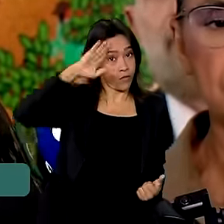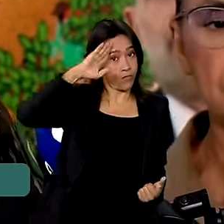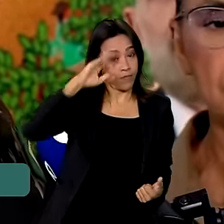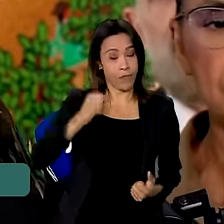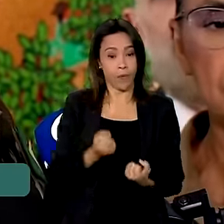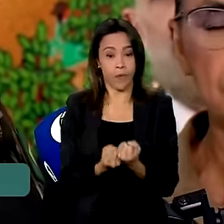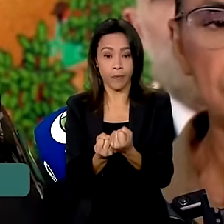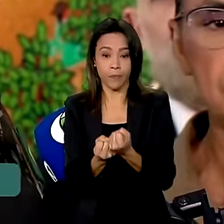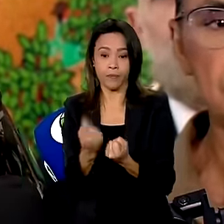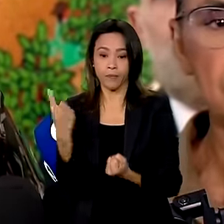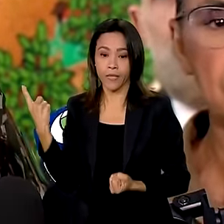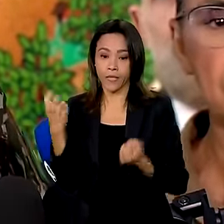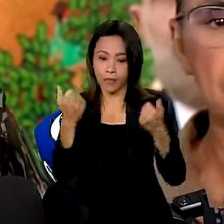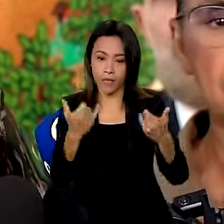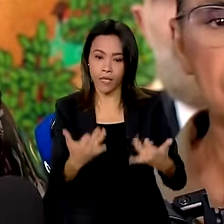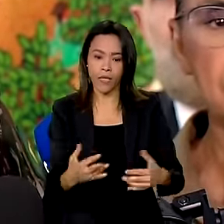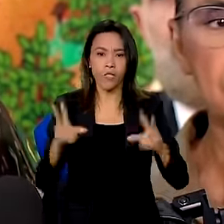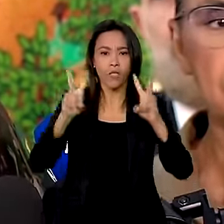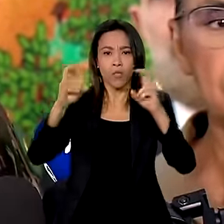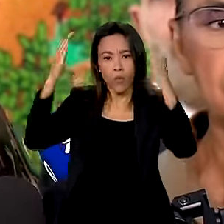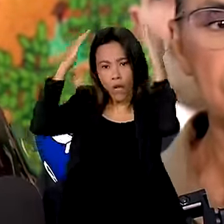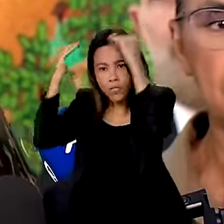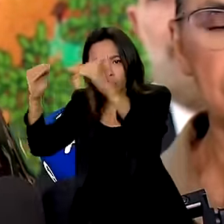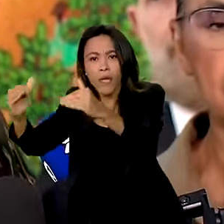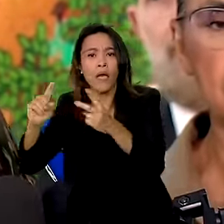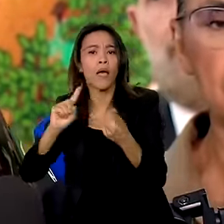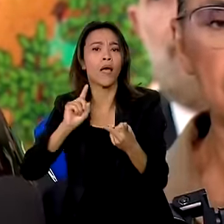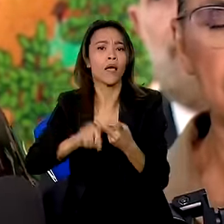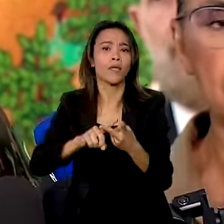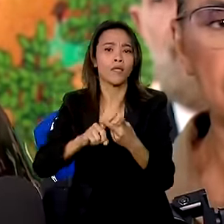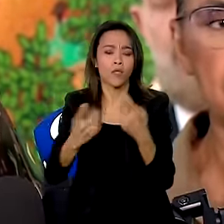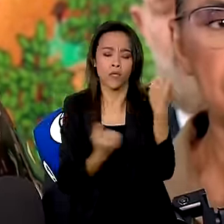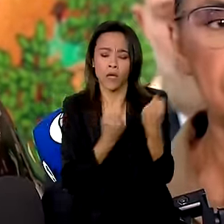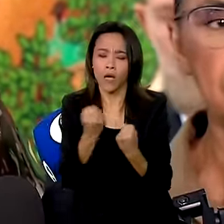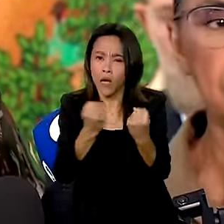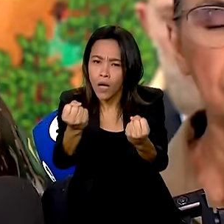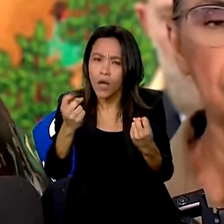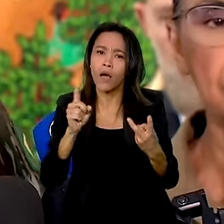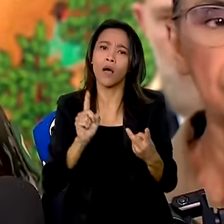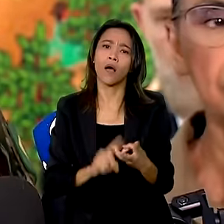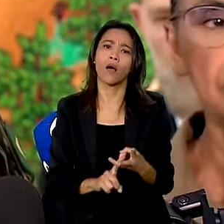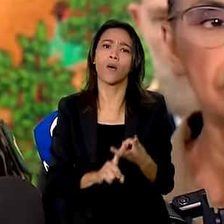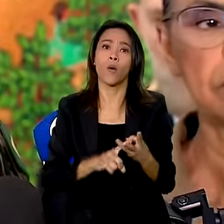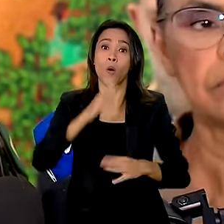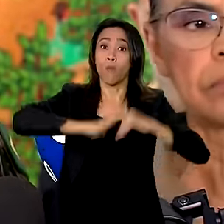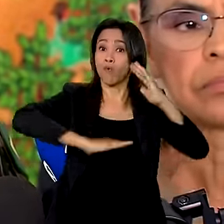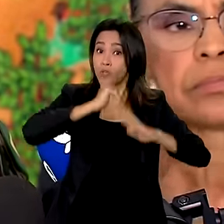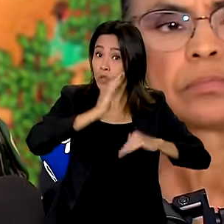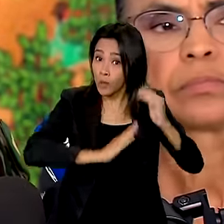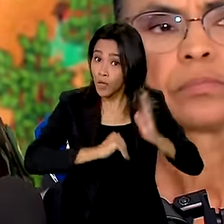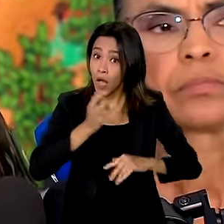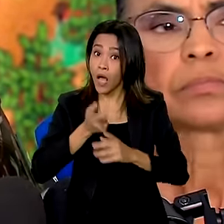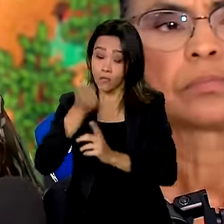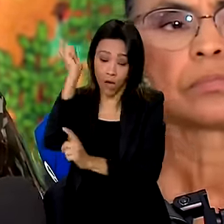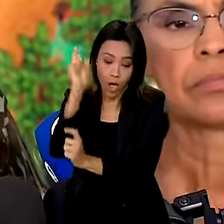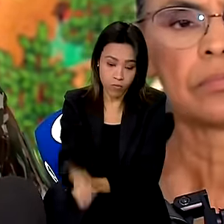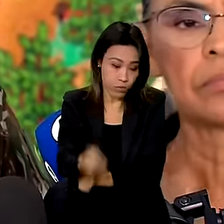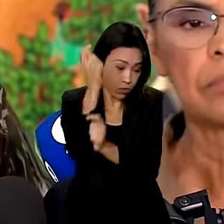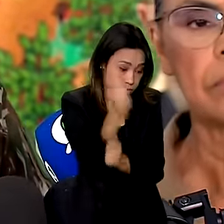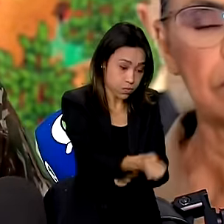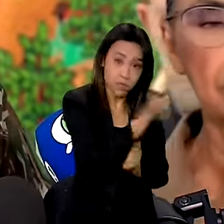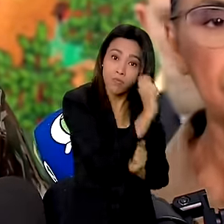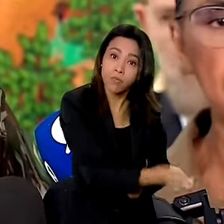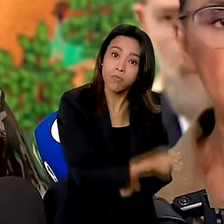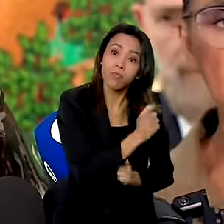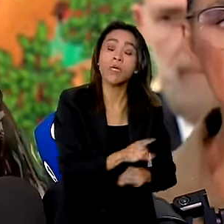acomodação, alojamento, transporte de brigadistas e combatentes de incêndio, por intermédio